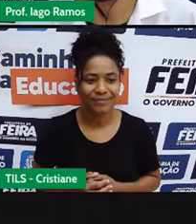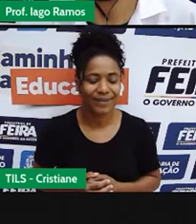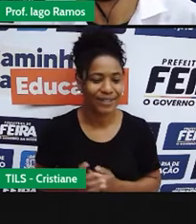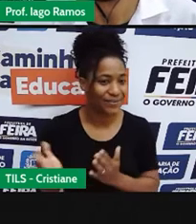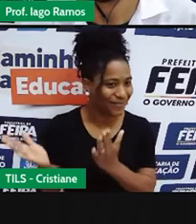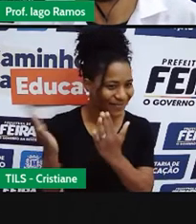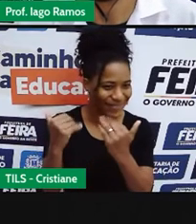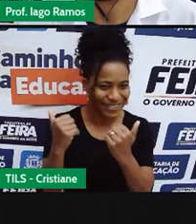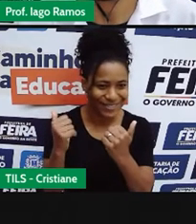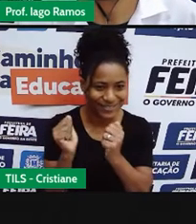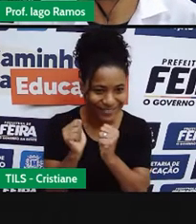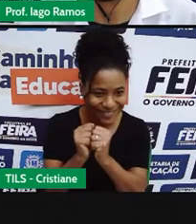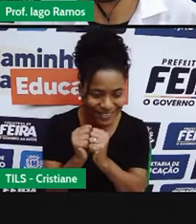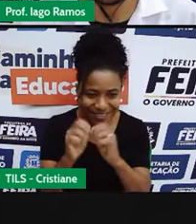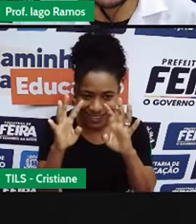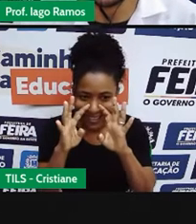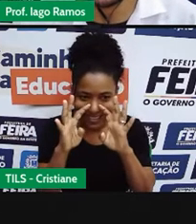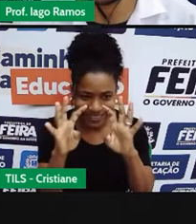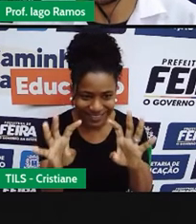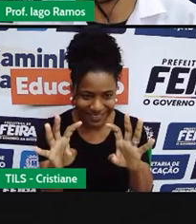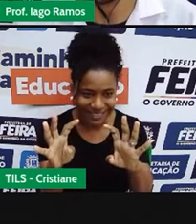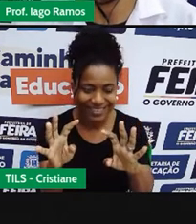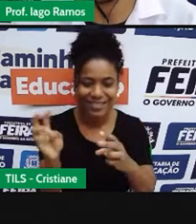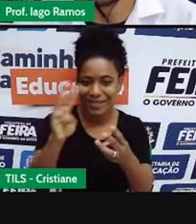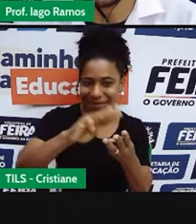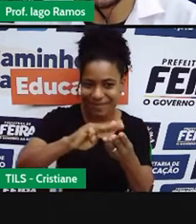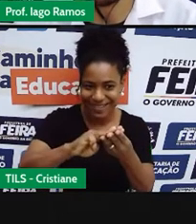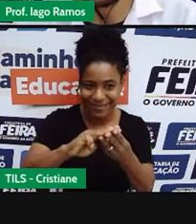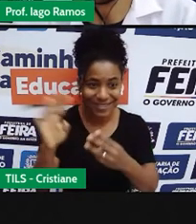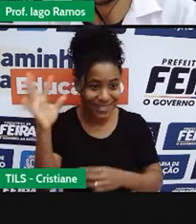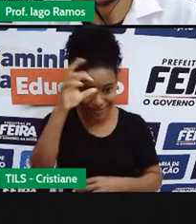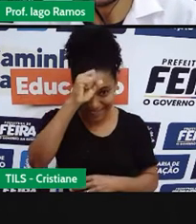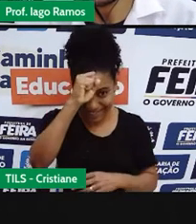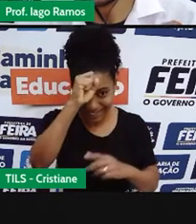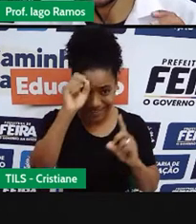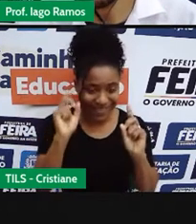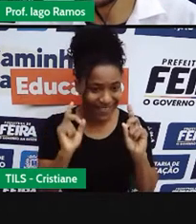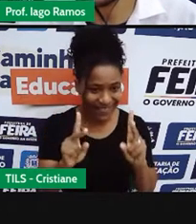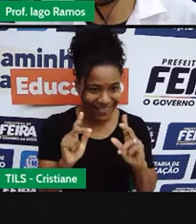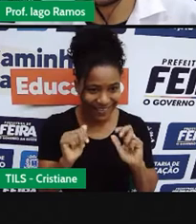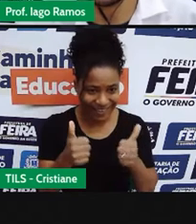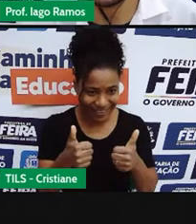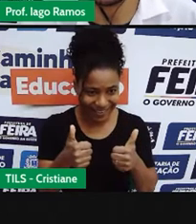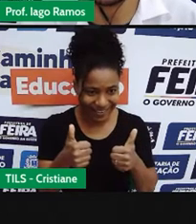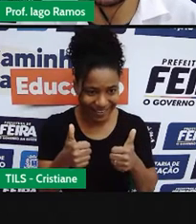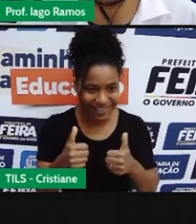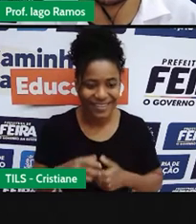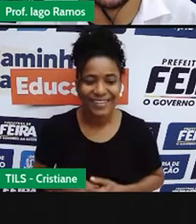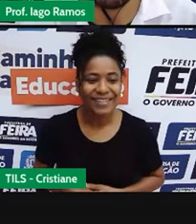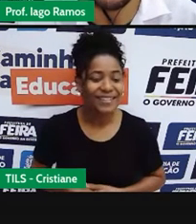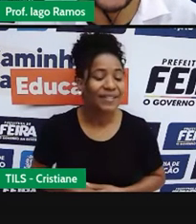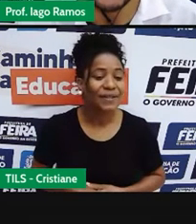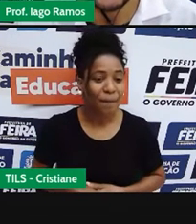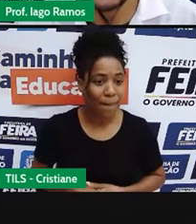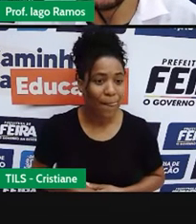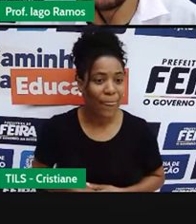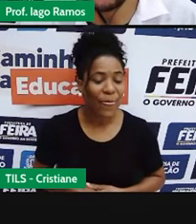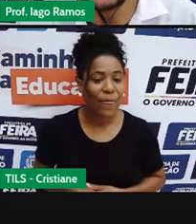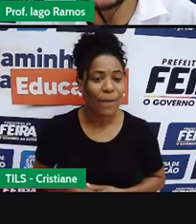vamos lá, porque é hora de fazer a matemática acontecer, tá bom? Bom, então a situação diz assim,